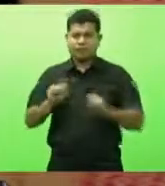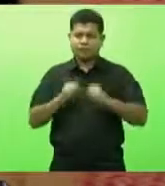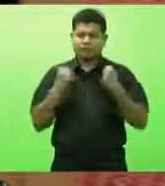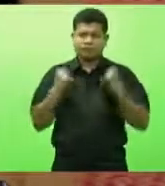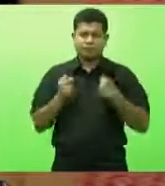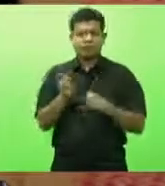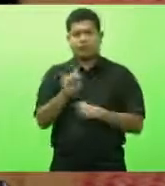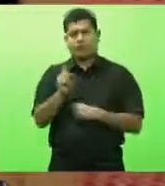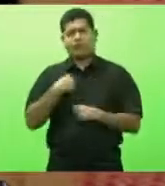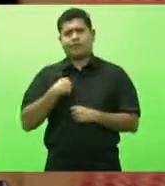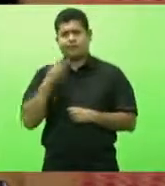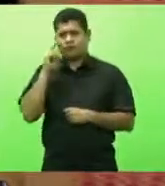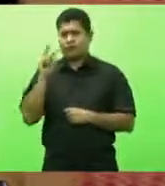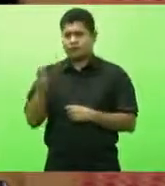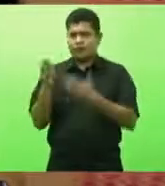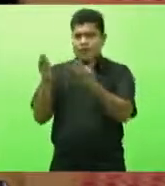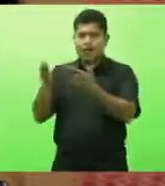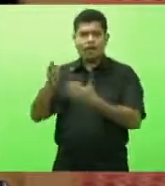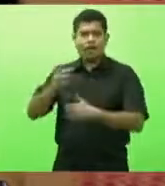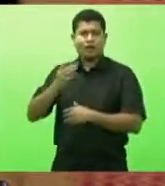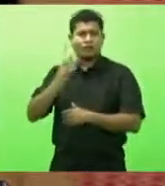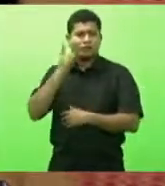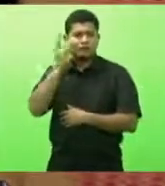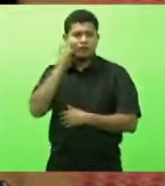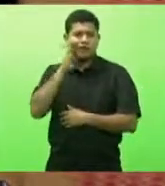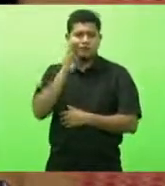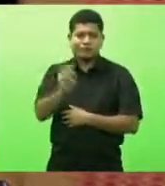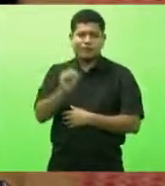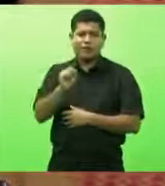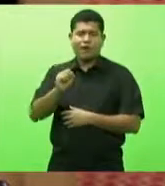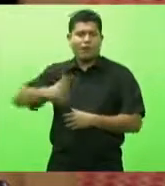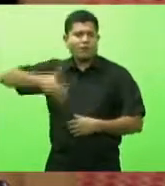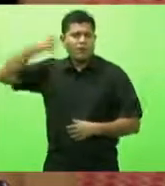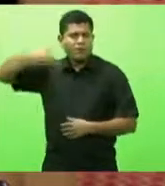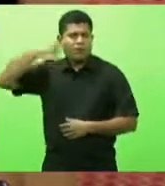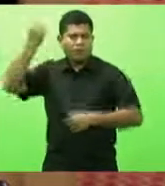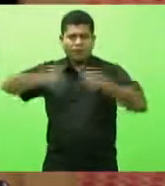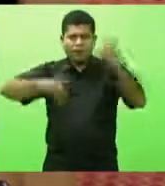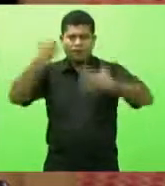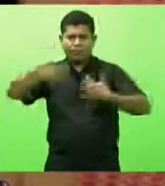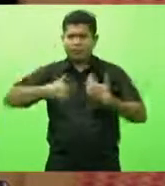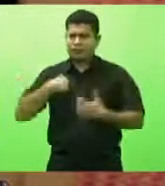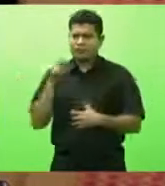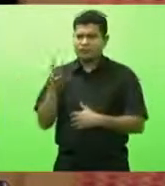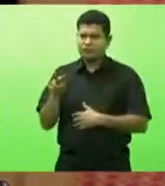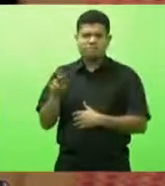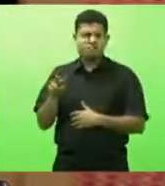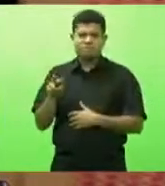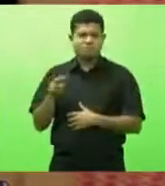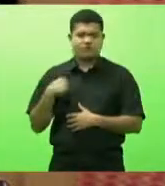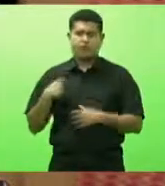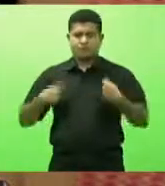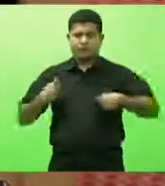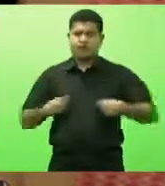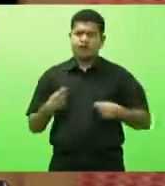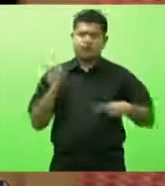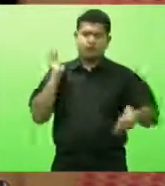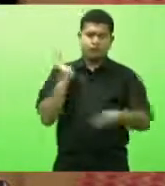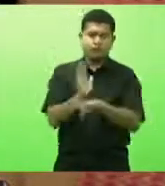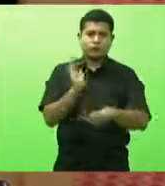posicionamento do deputado Bruno Souza, eu disse, eu vou me manifestar, porque eu